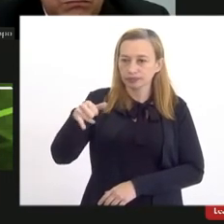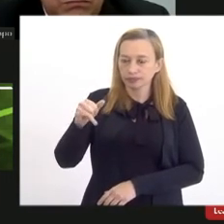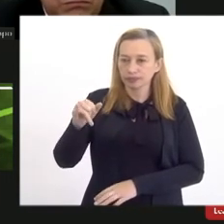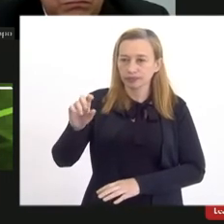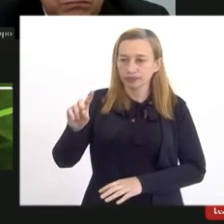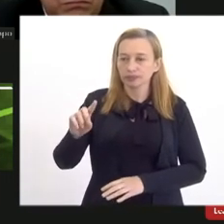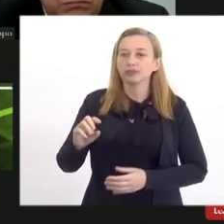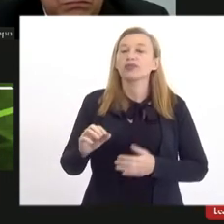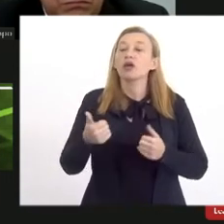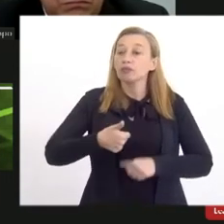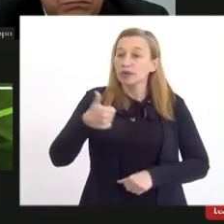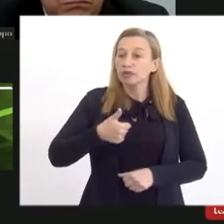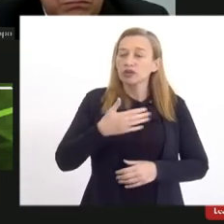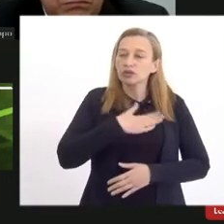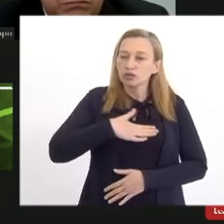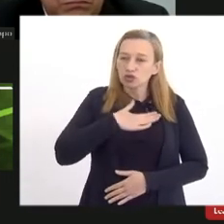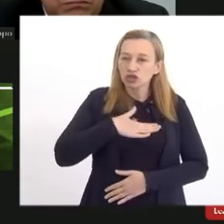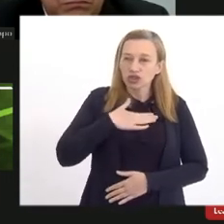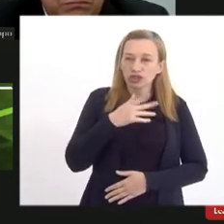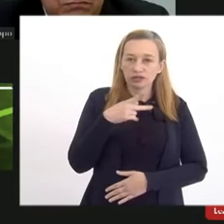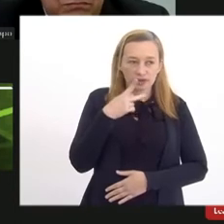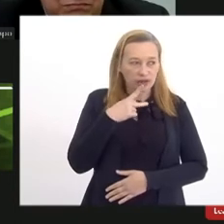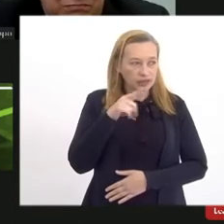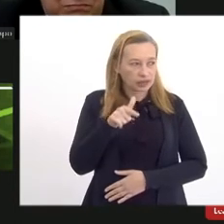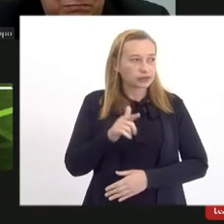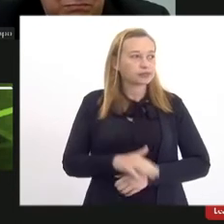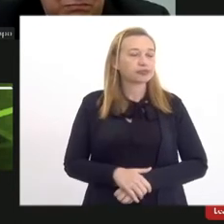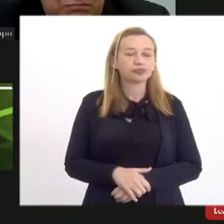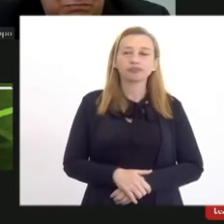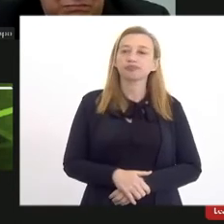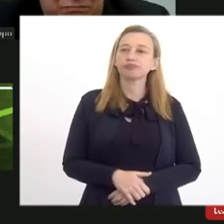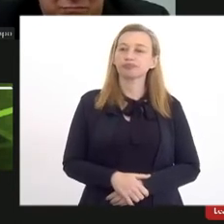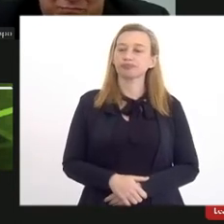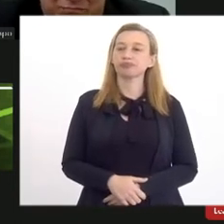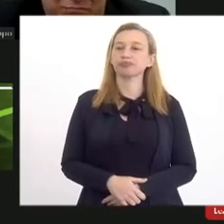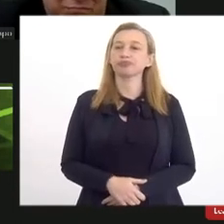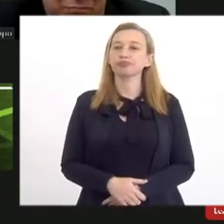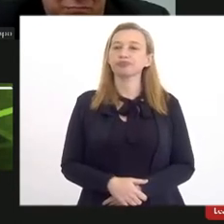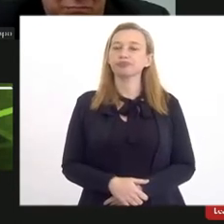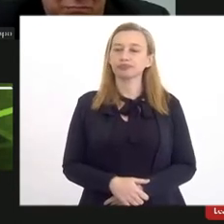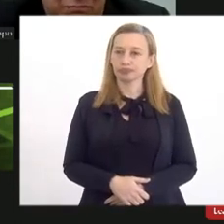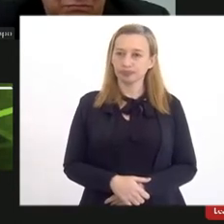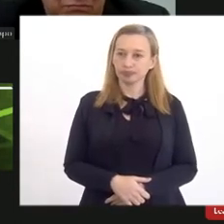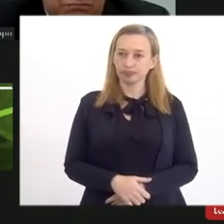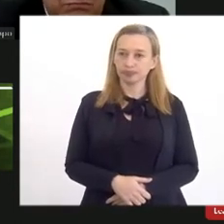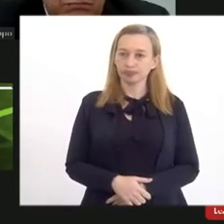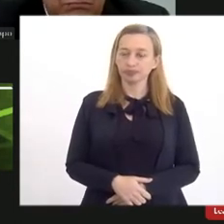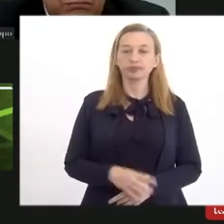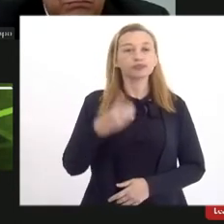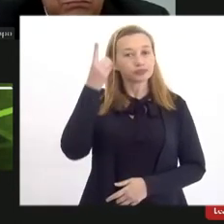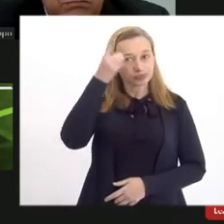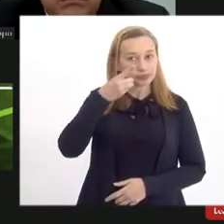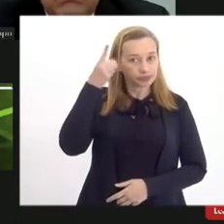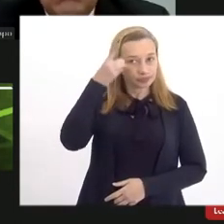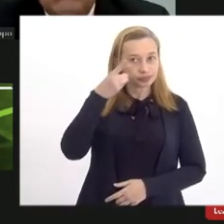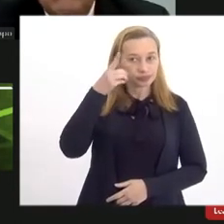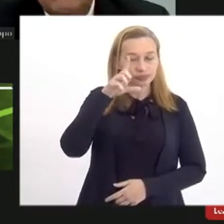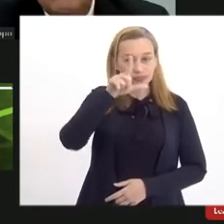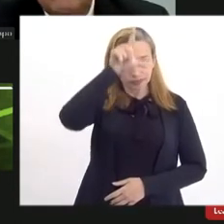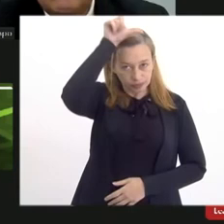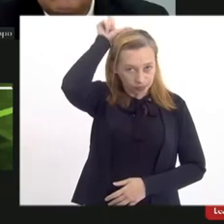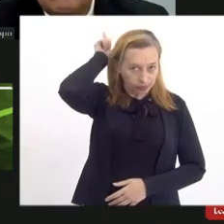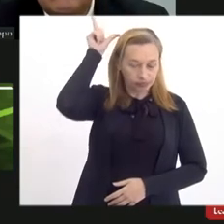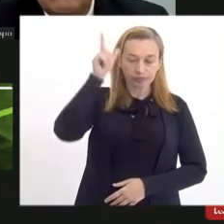primeiro lugar eu gostaria de fazer um destaque a respeito de uma ponderação do deputado Luiz